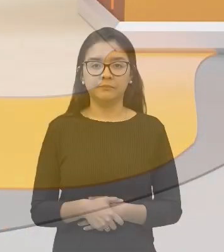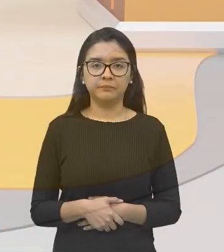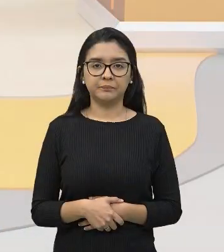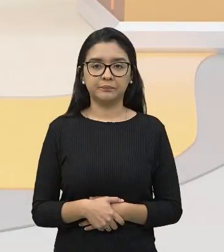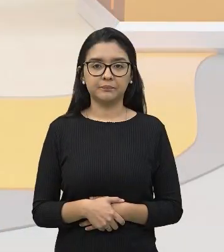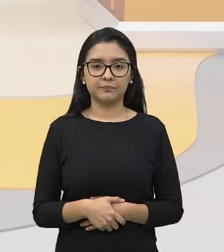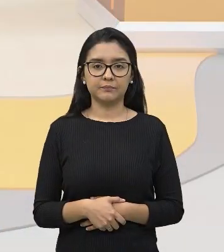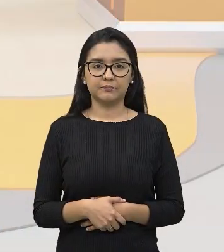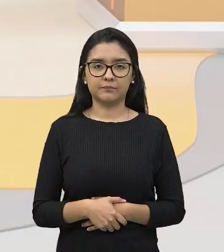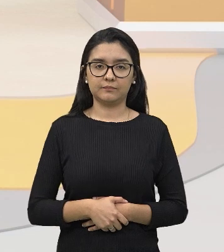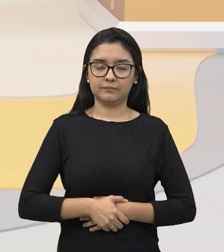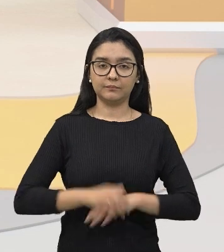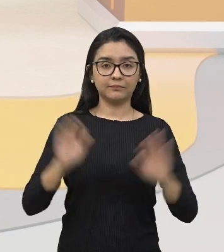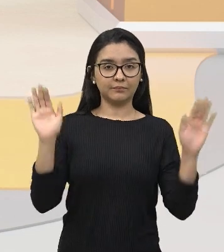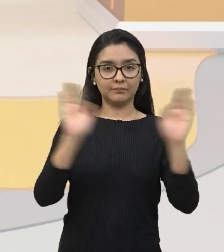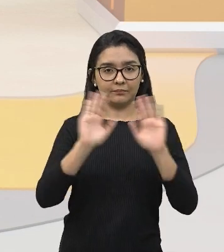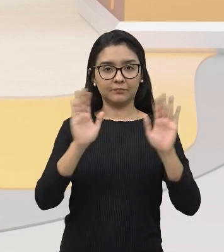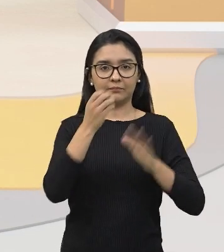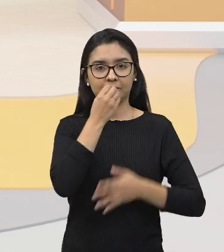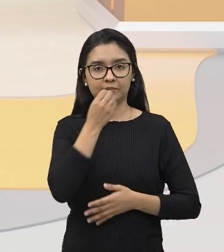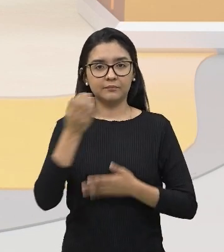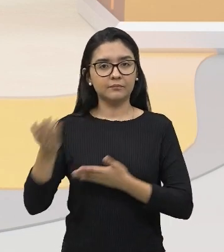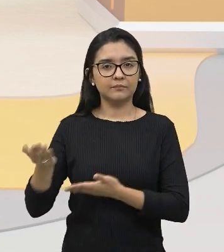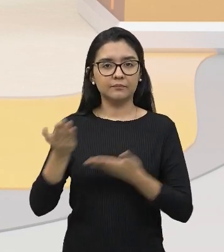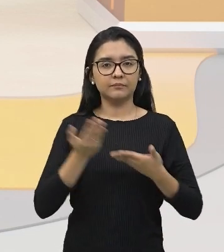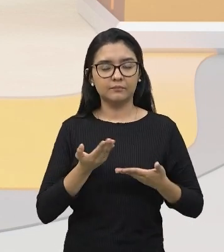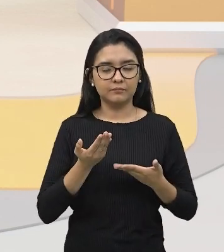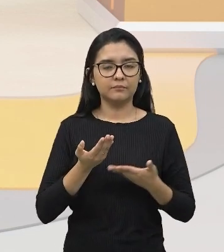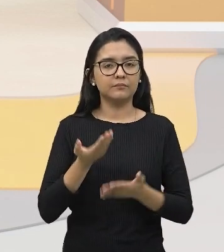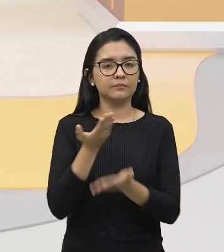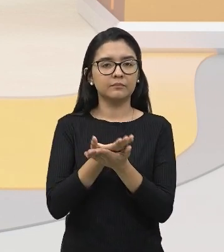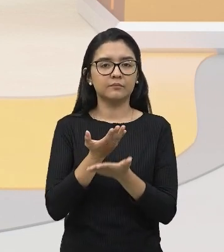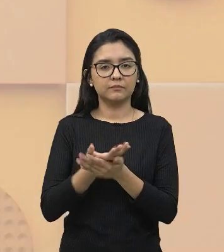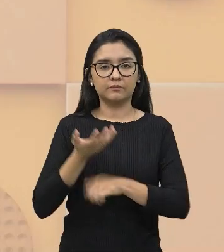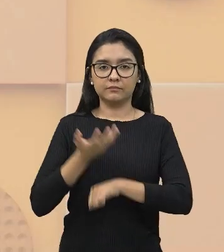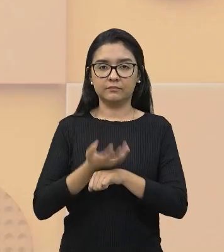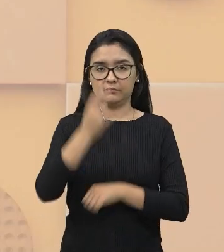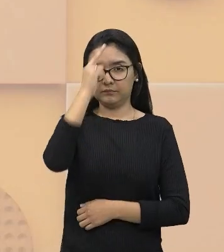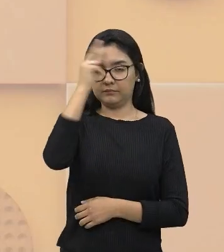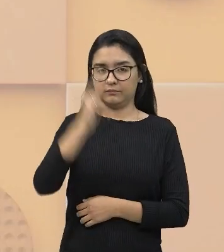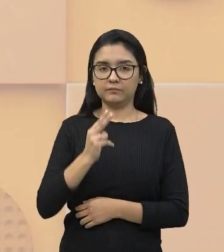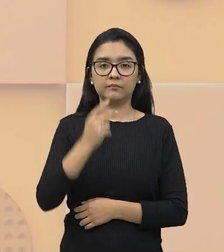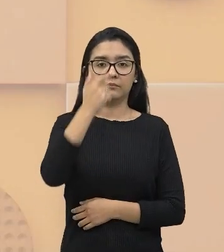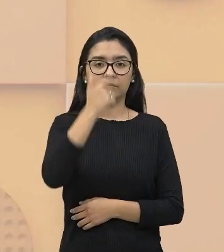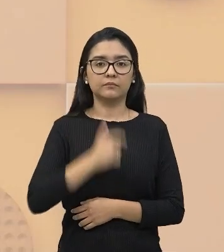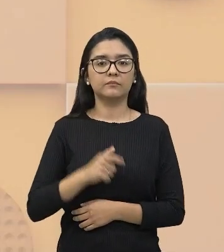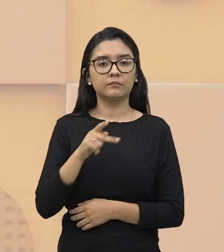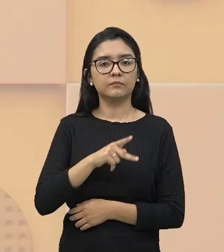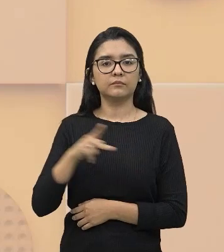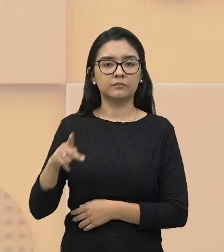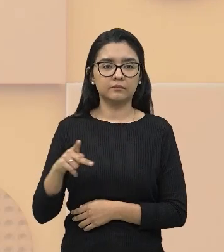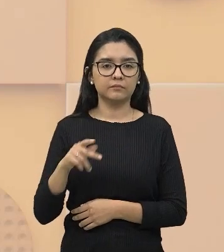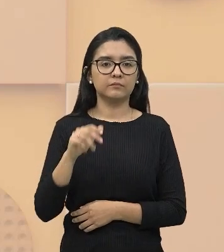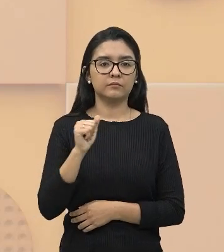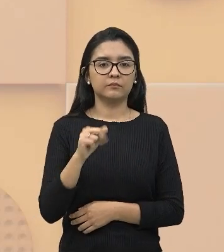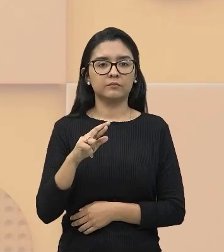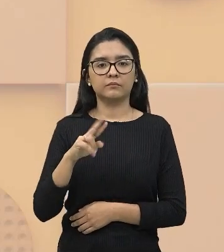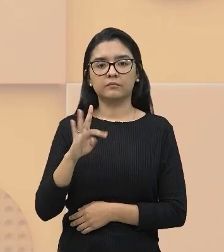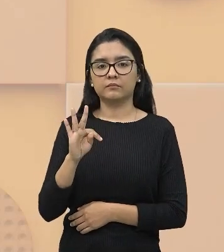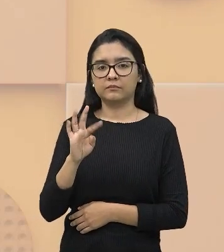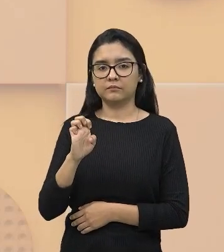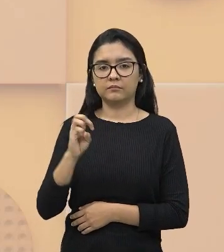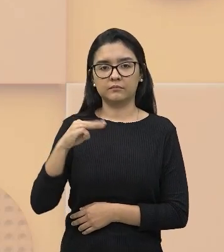Olá! Sejam todos bem-vindos à nossa aula de História. Eu sou o professor Artemis Almontanho